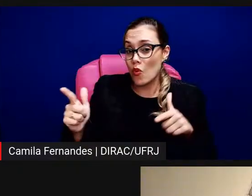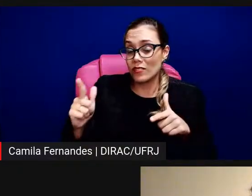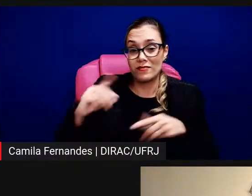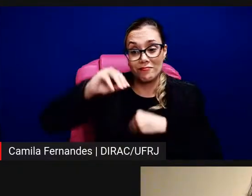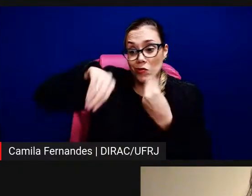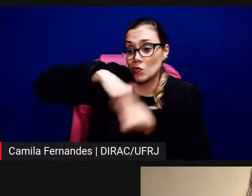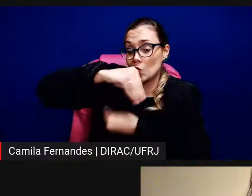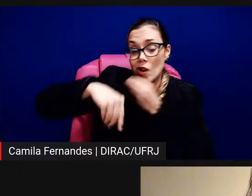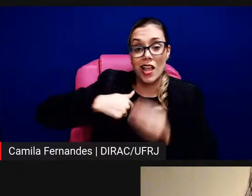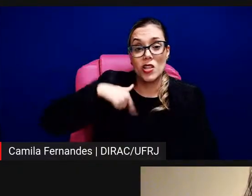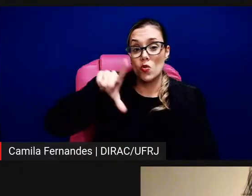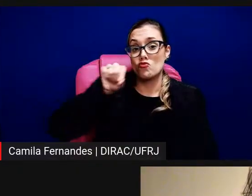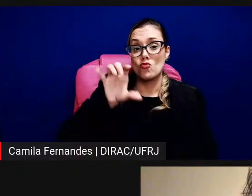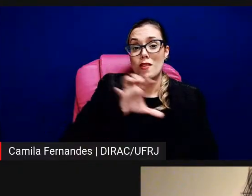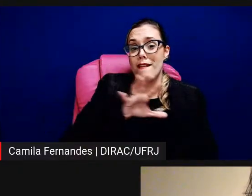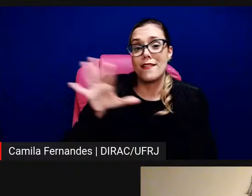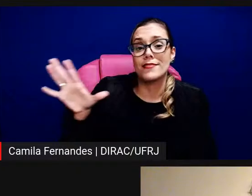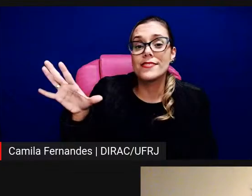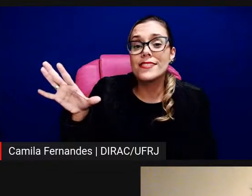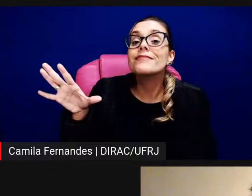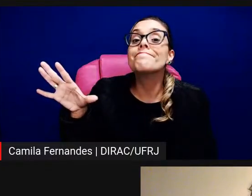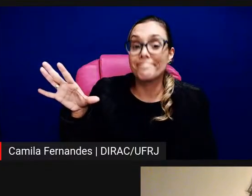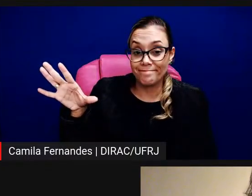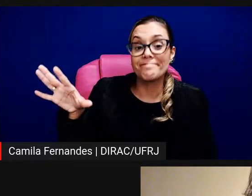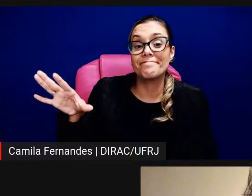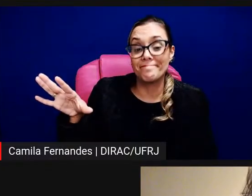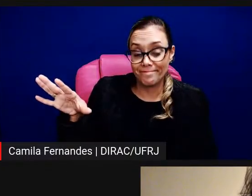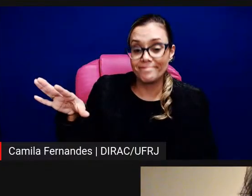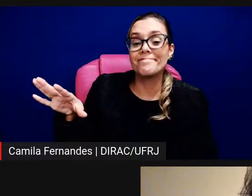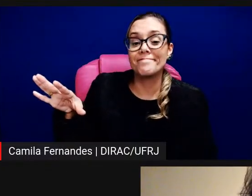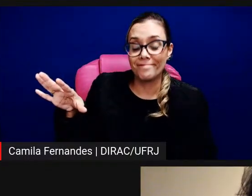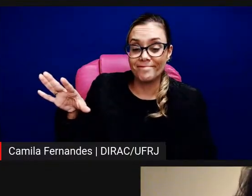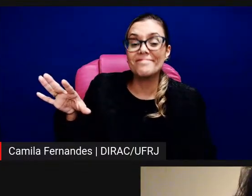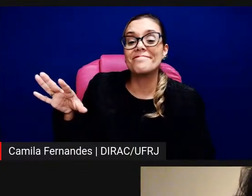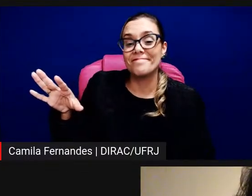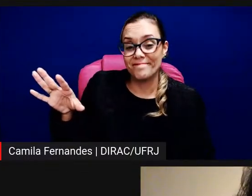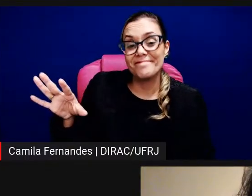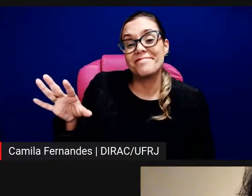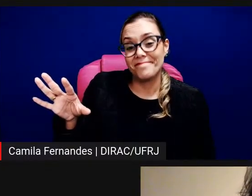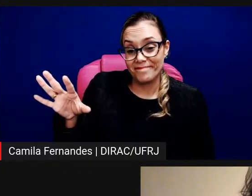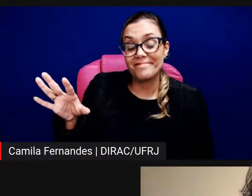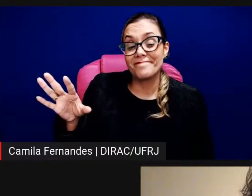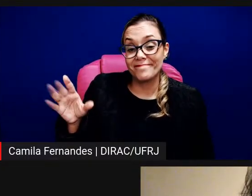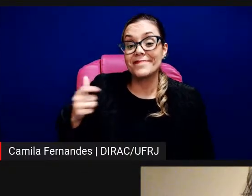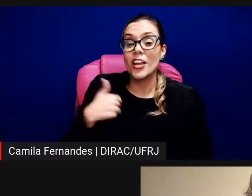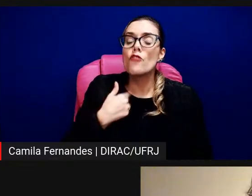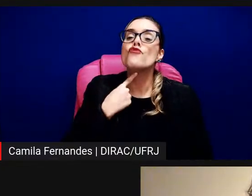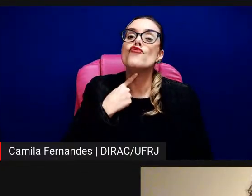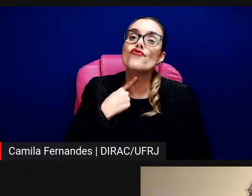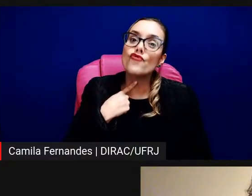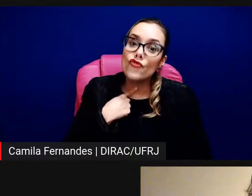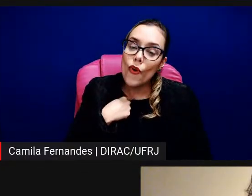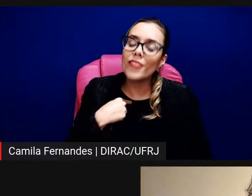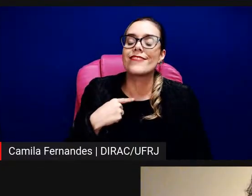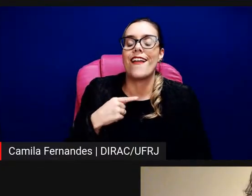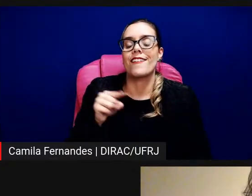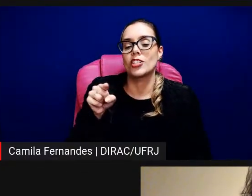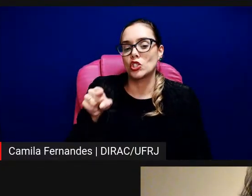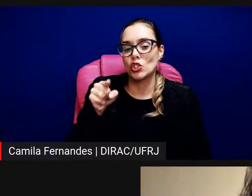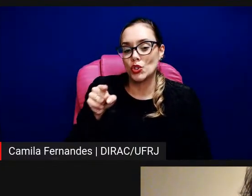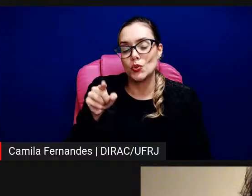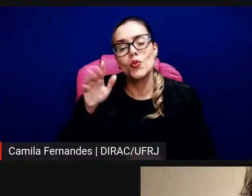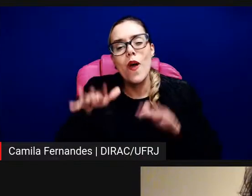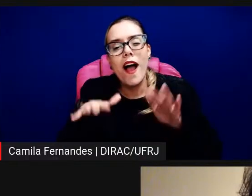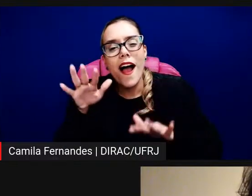é essa, né? Então, não à toa, uma vez, numa dessas mensagens me perguntaram,